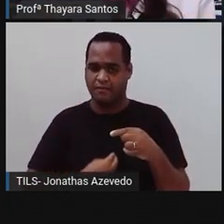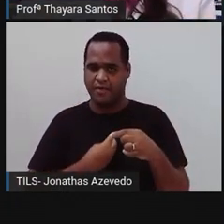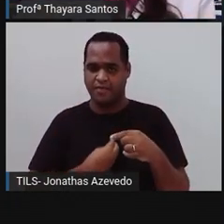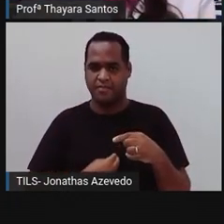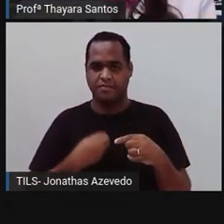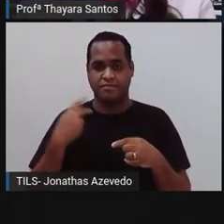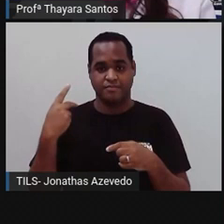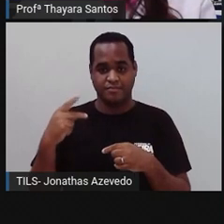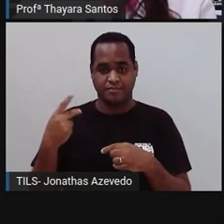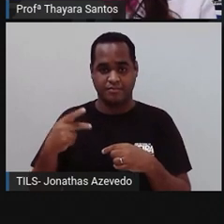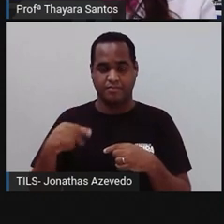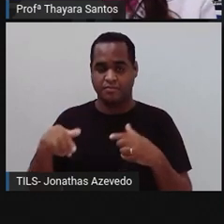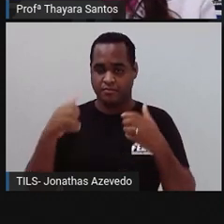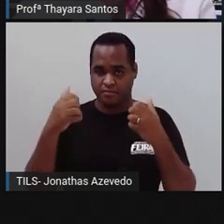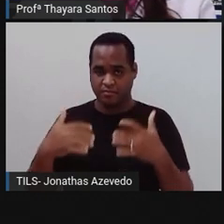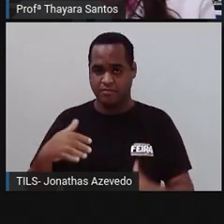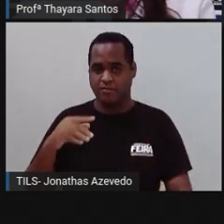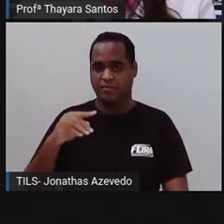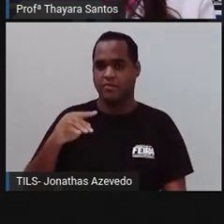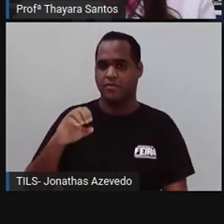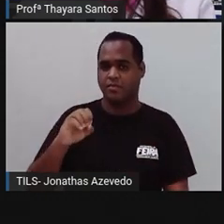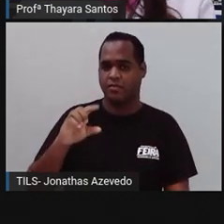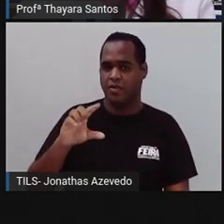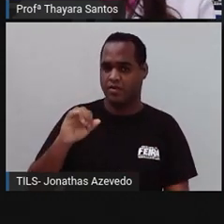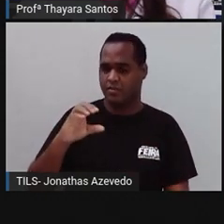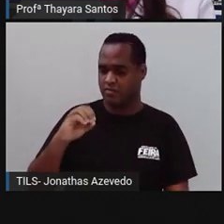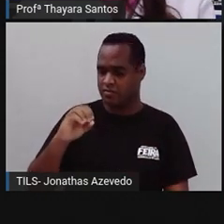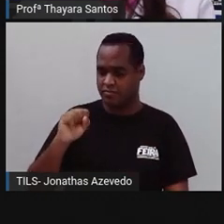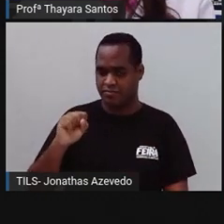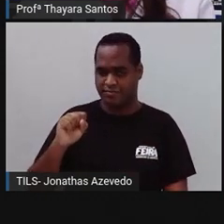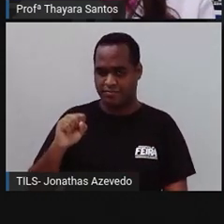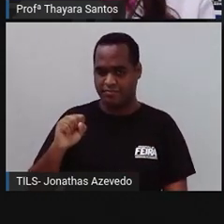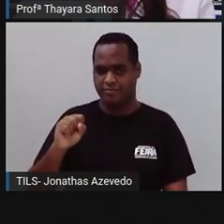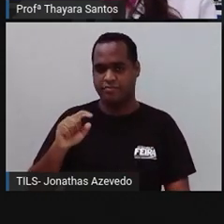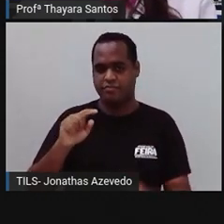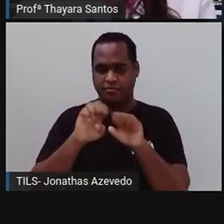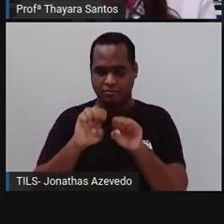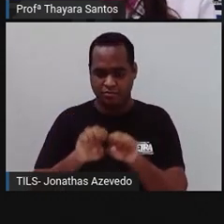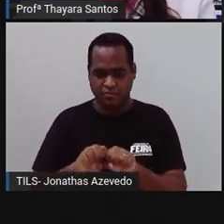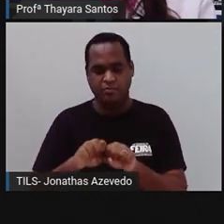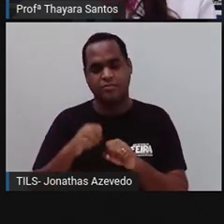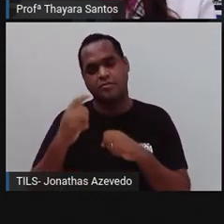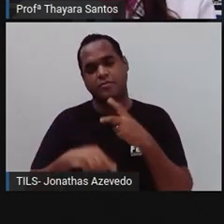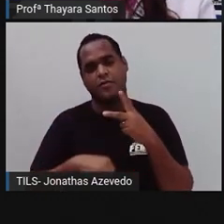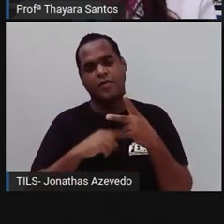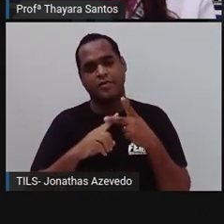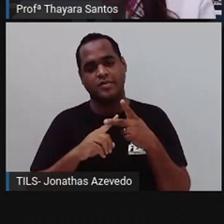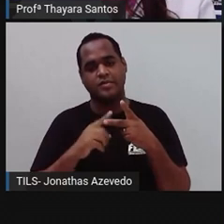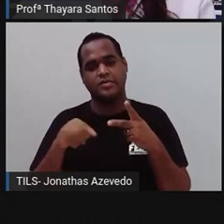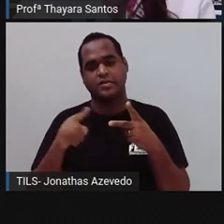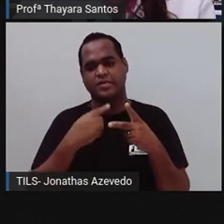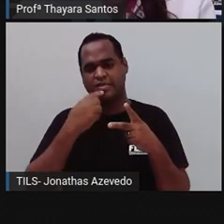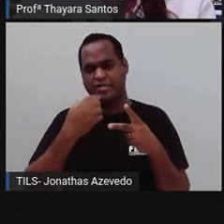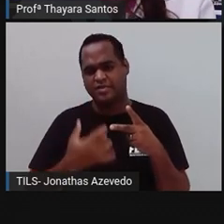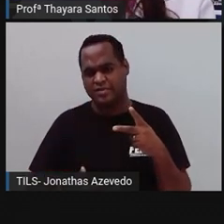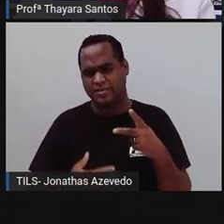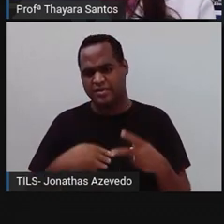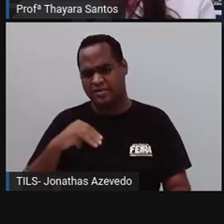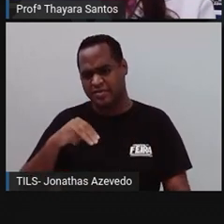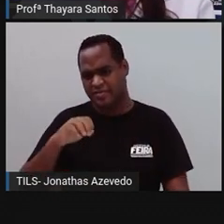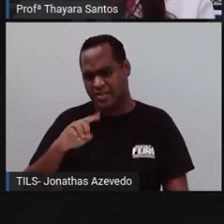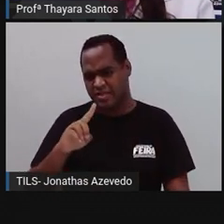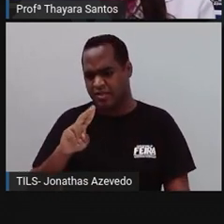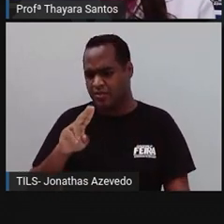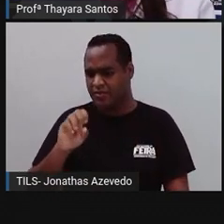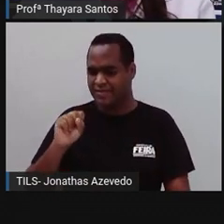Tem os quinidários que a gente chama de pólipos, que são esses aqui que têm essa estrutura. E tem os quinidários que a gente chama de medusas,